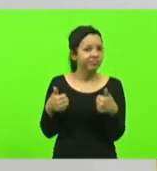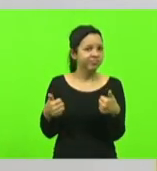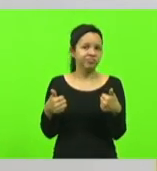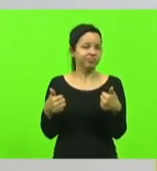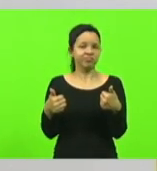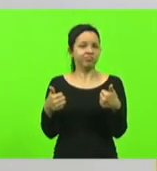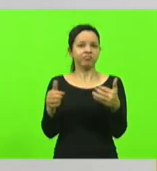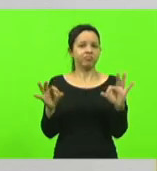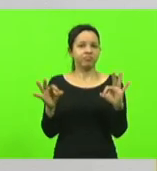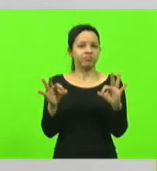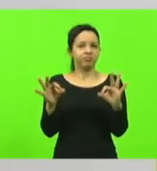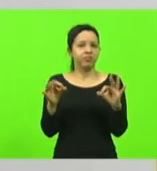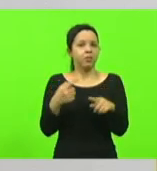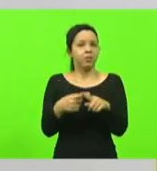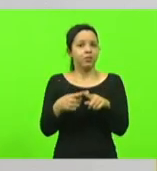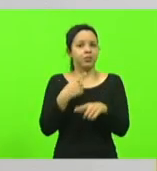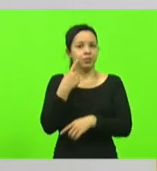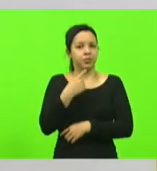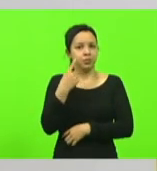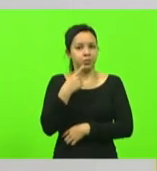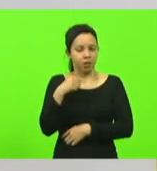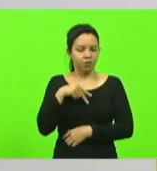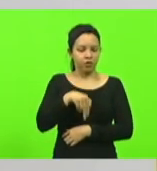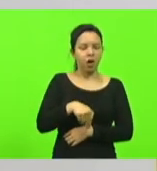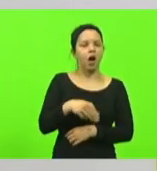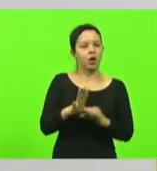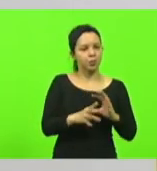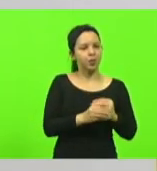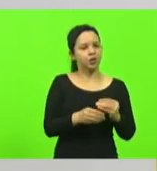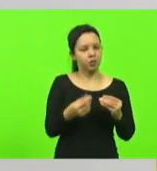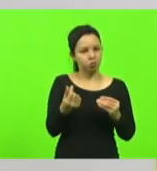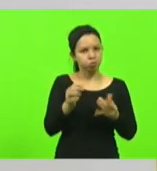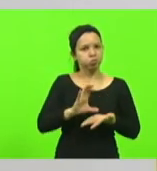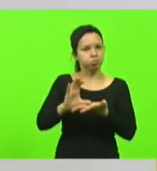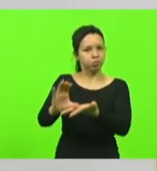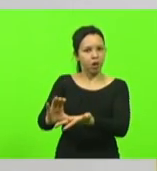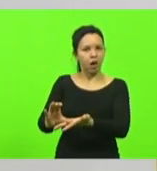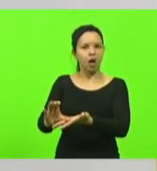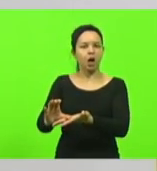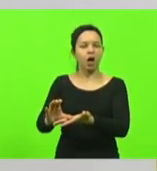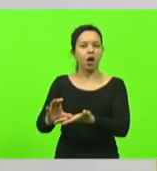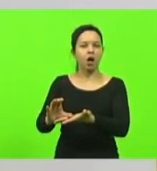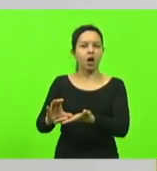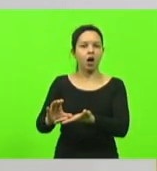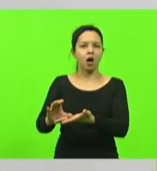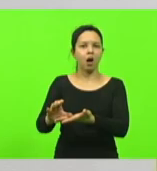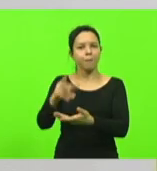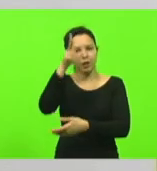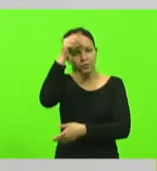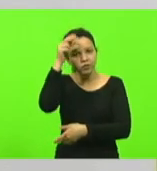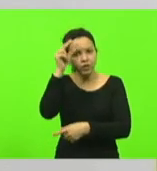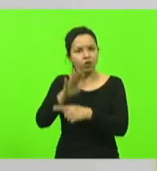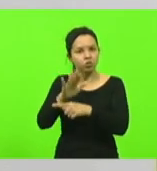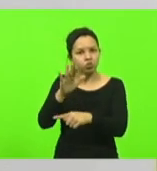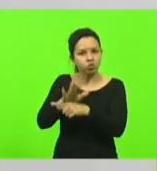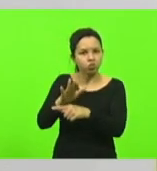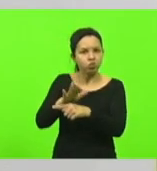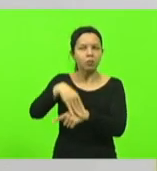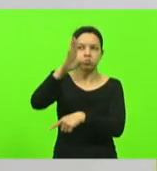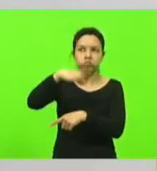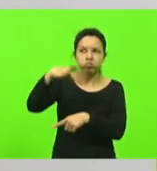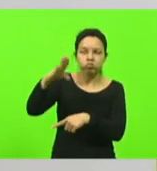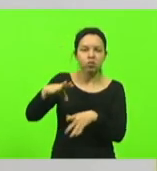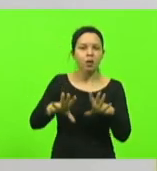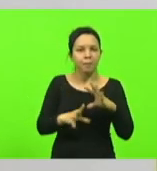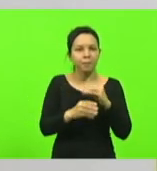deputado vem aqui, dá a emenda dele, vai uma viatura, um kit, dois suzils, o prefeito ajuda lá a pintar a base, o deputado dá mais uma